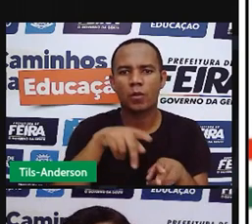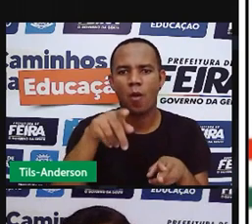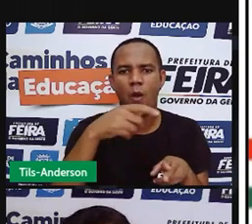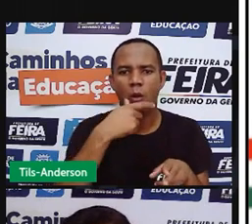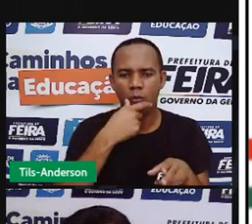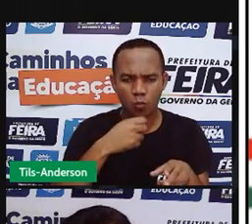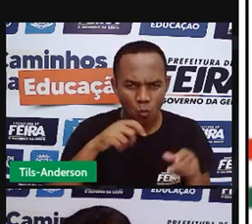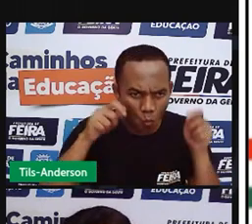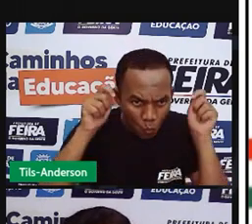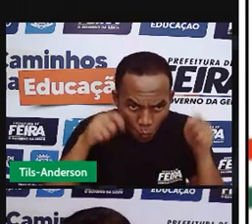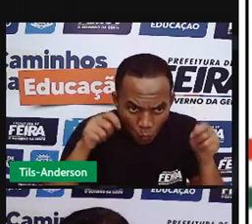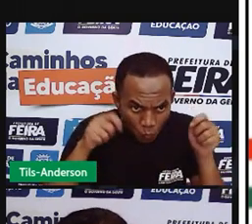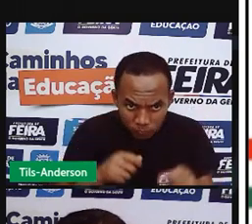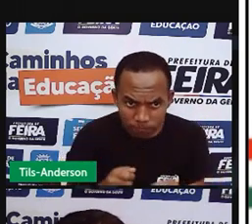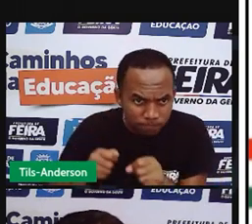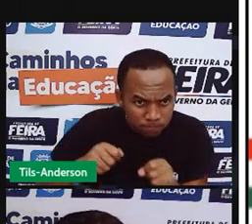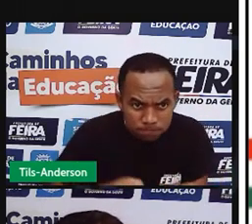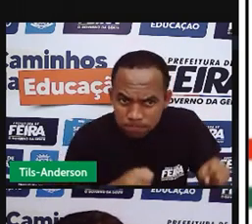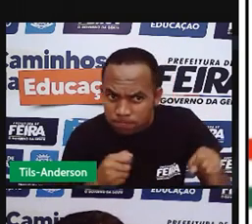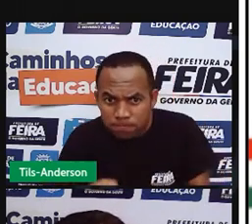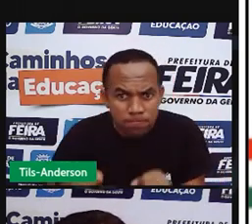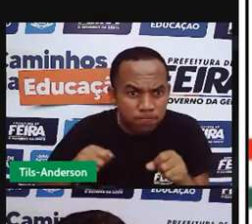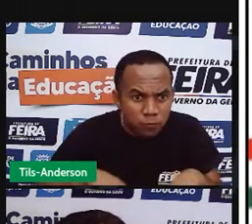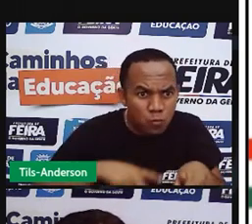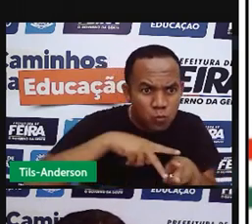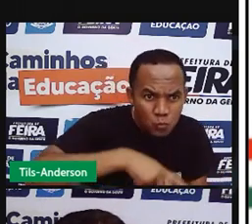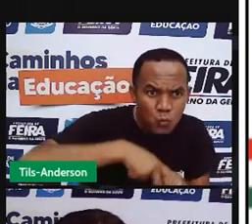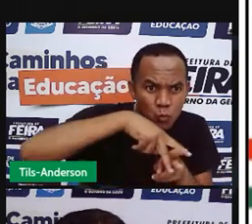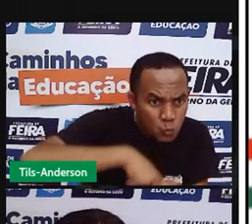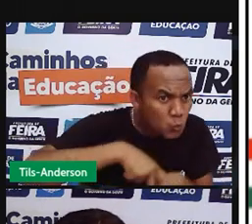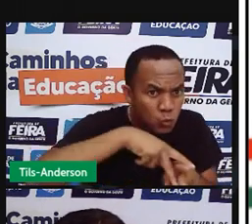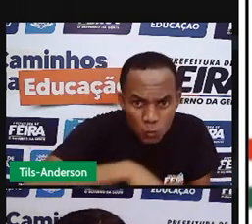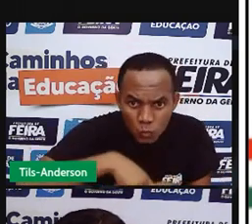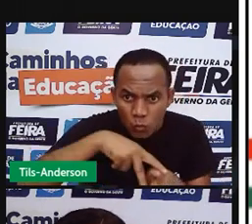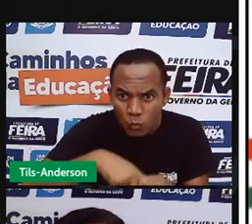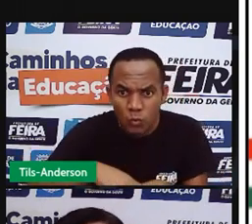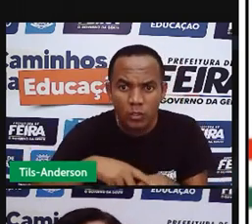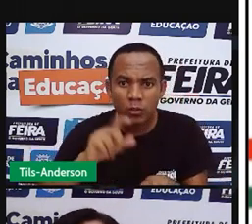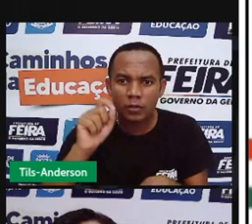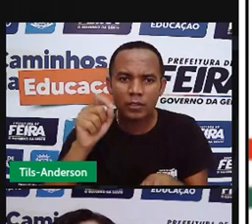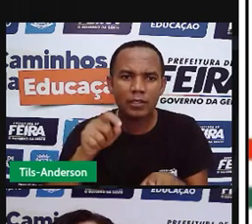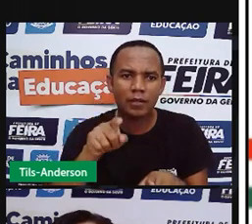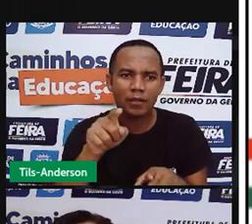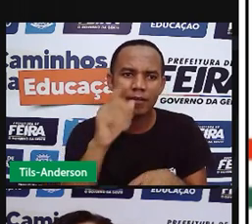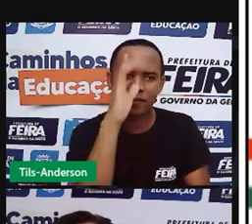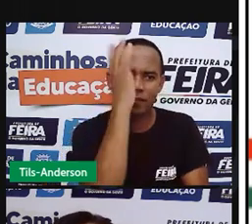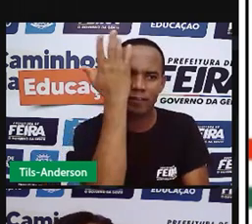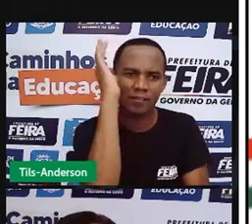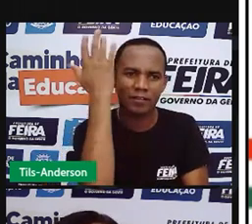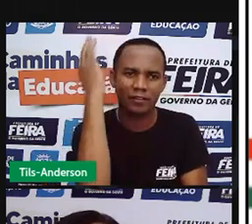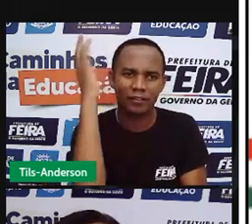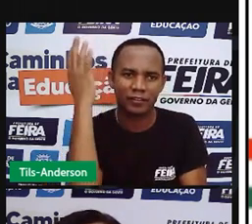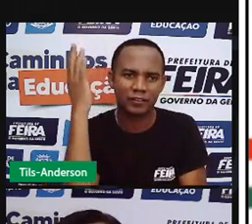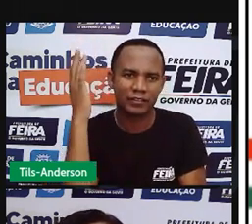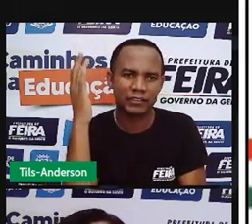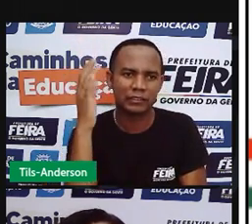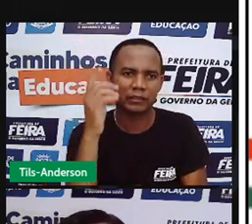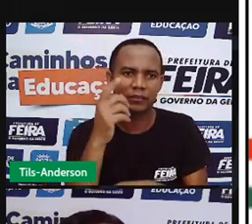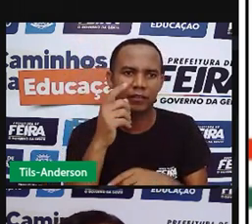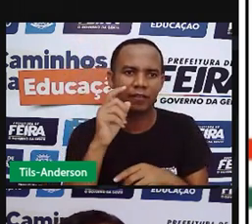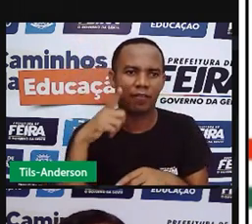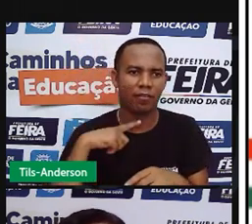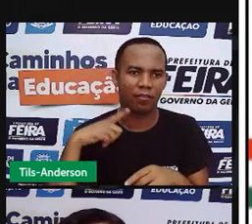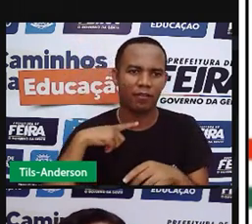Por isso que ele usa roupa de couro. Esses arbustos que você está vendo nessa plantinha é chamada de jerema preta